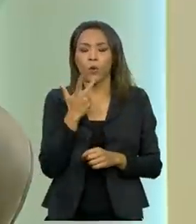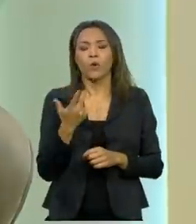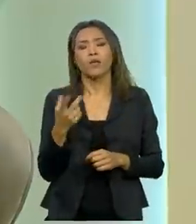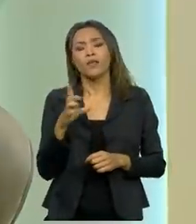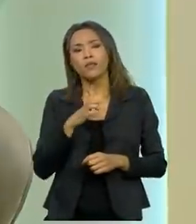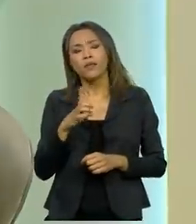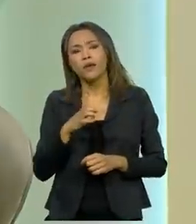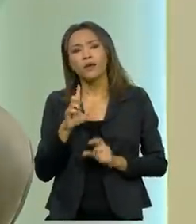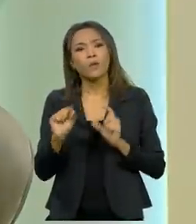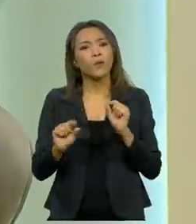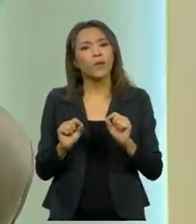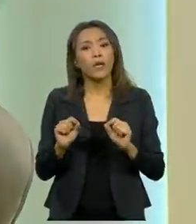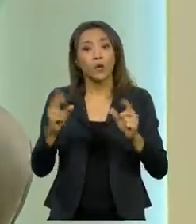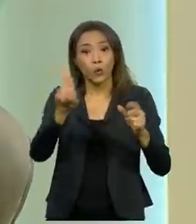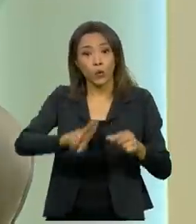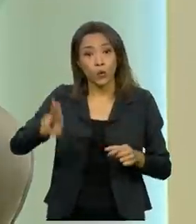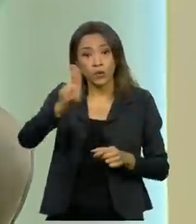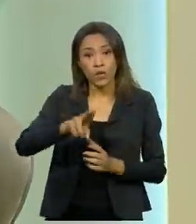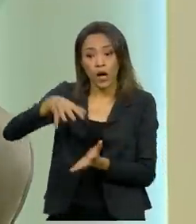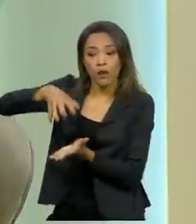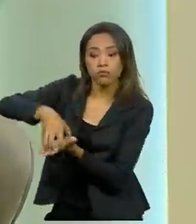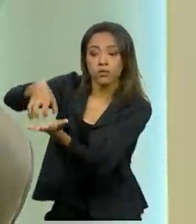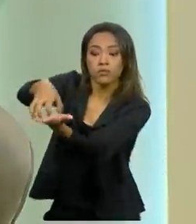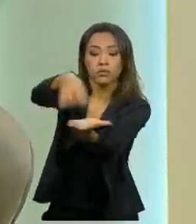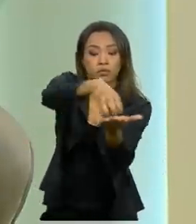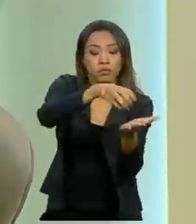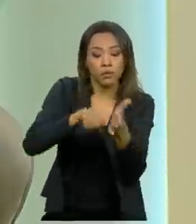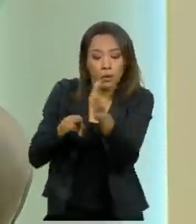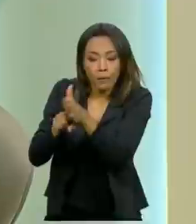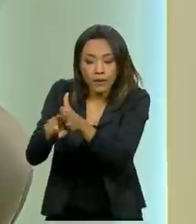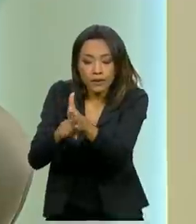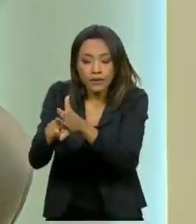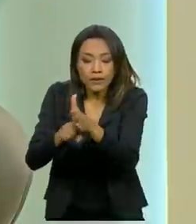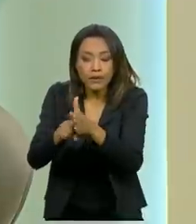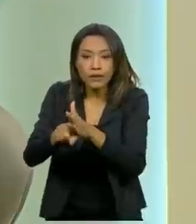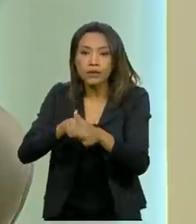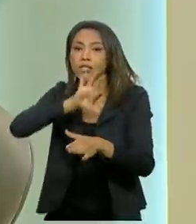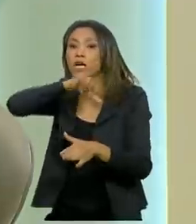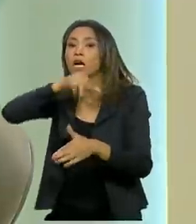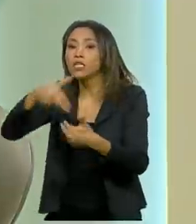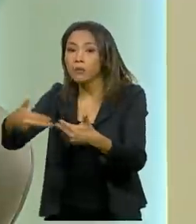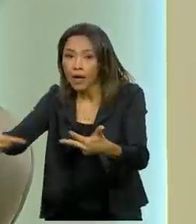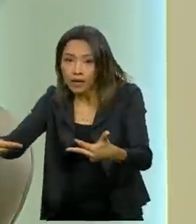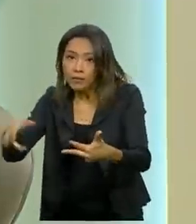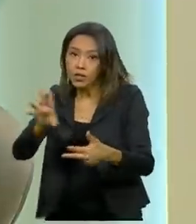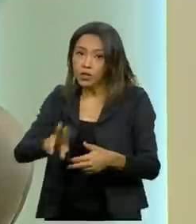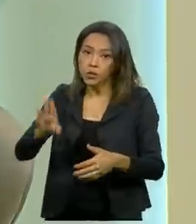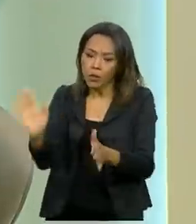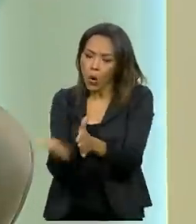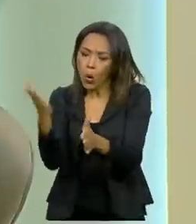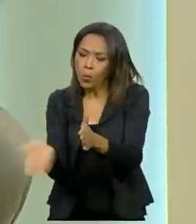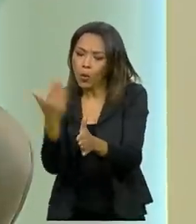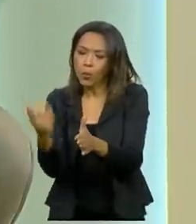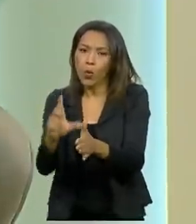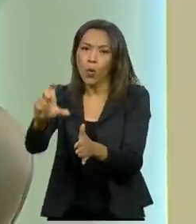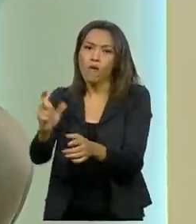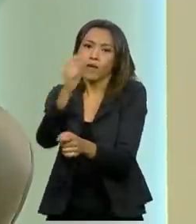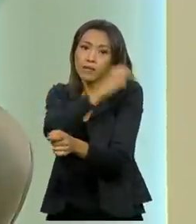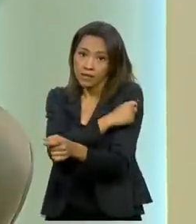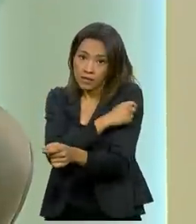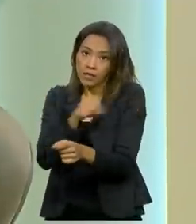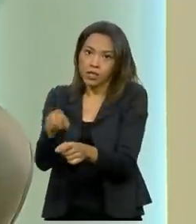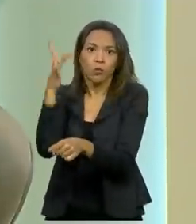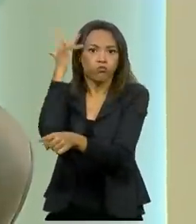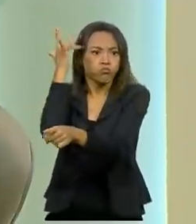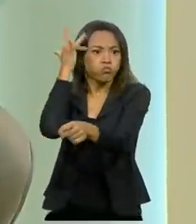utilizar os parques de vacinação animal para a produção de vacinas em seres humanos. Os parques de vacinação animal são muito